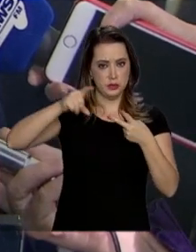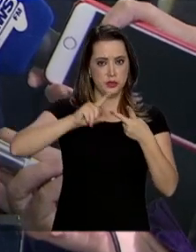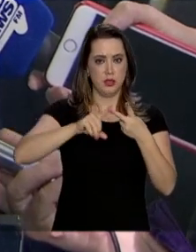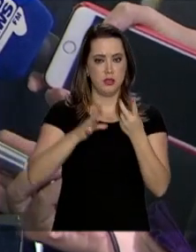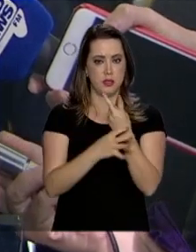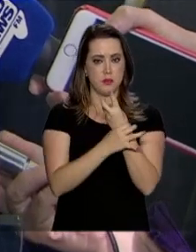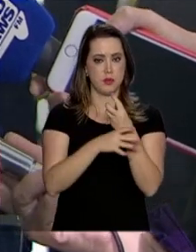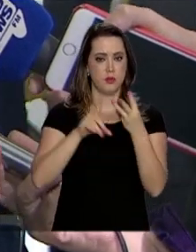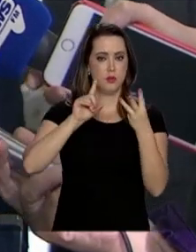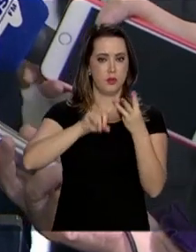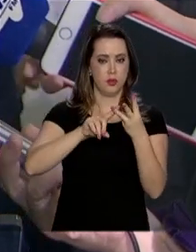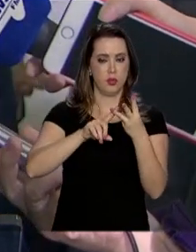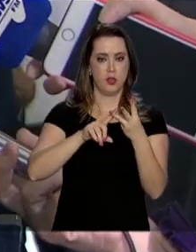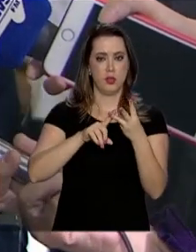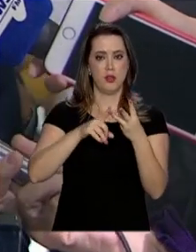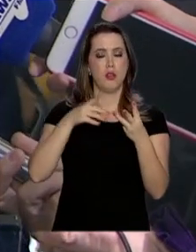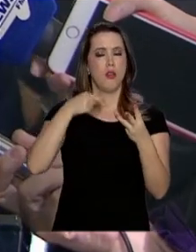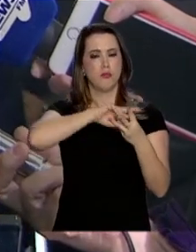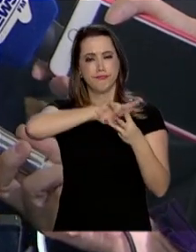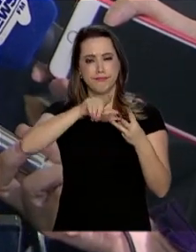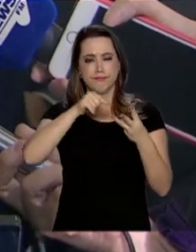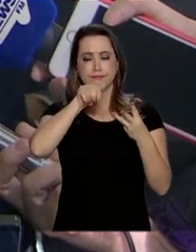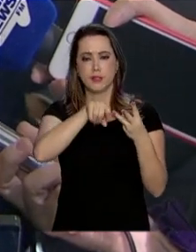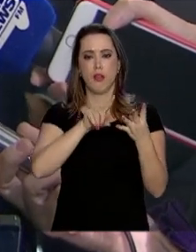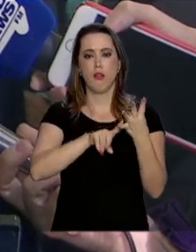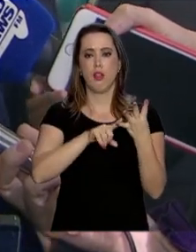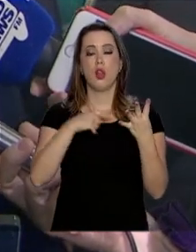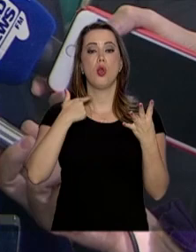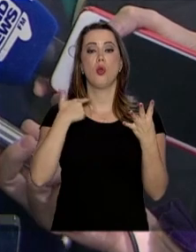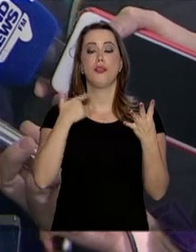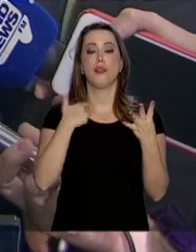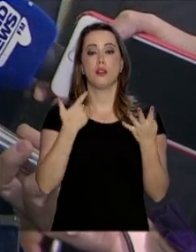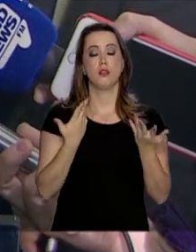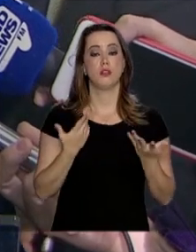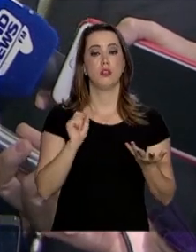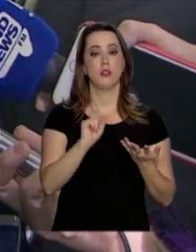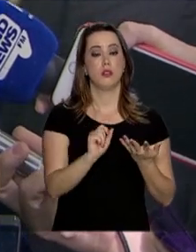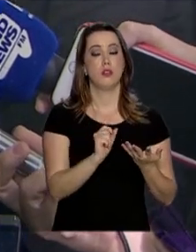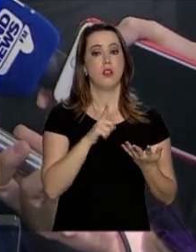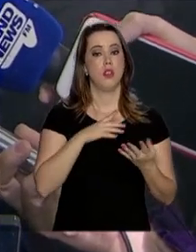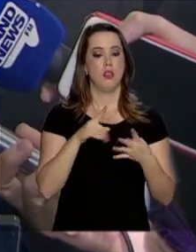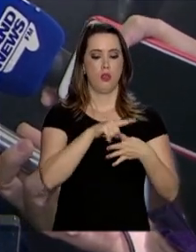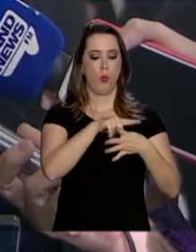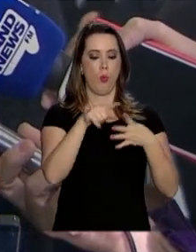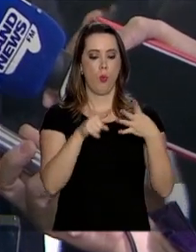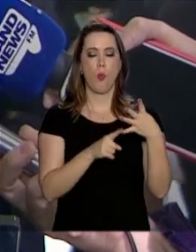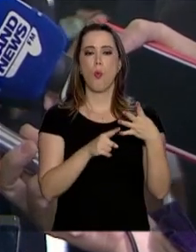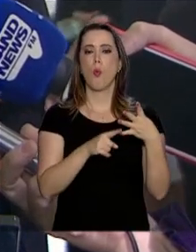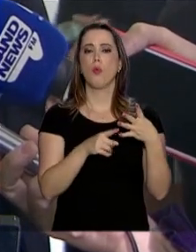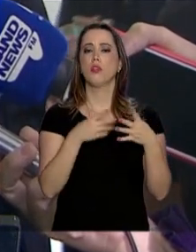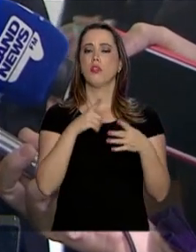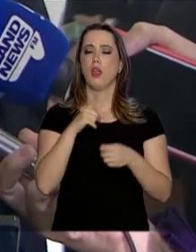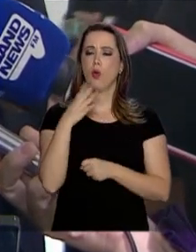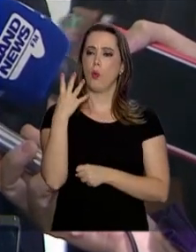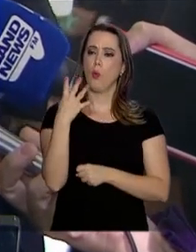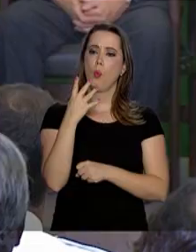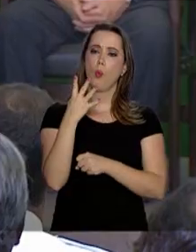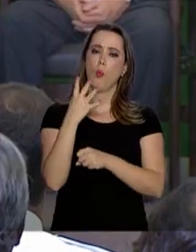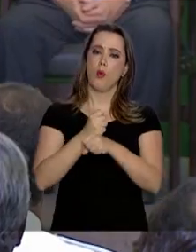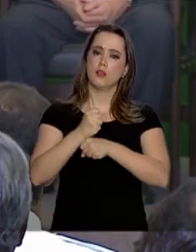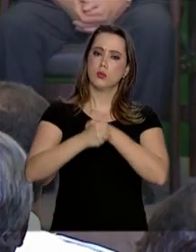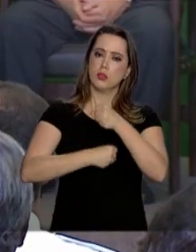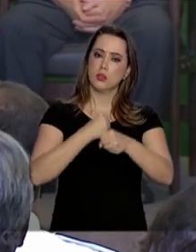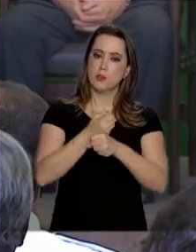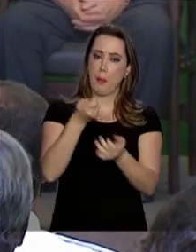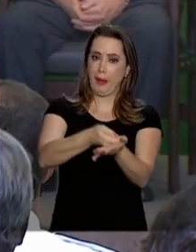seguros, asset management e loterias. Então, na verdade, eu tenho quatro anos para fazer esse pagamento e o farei.